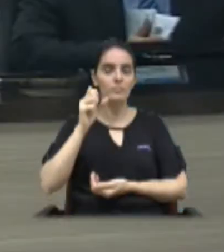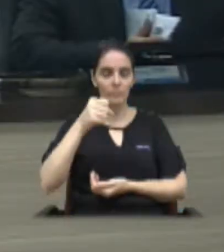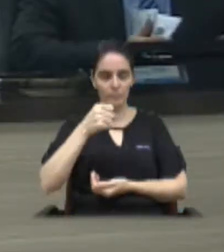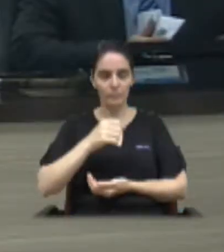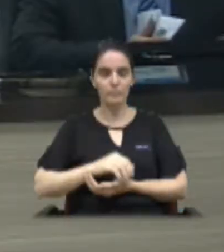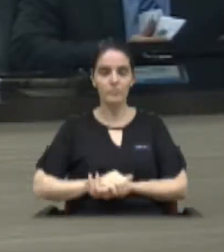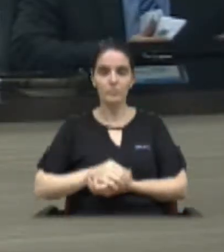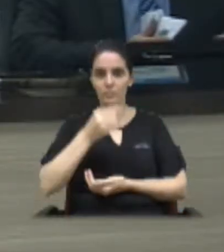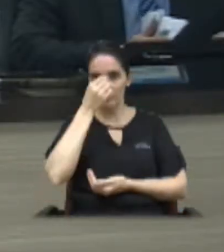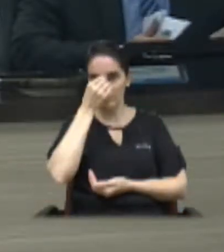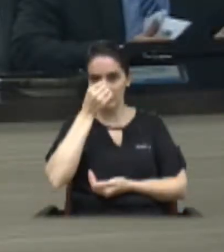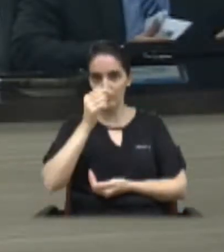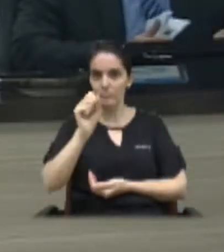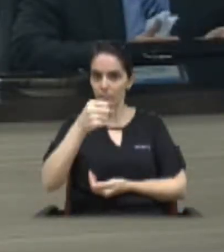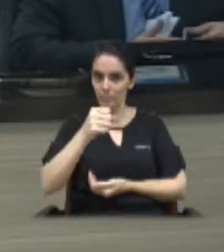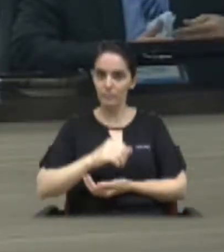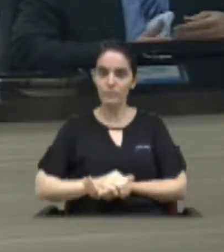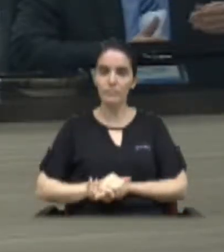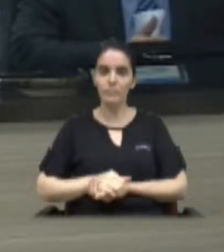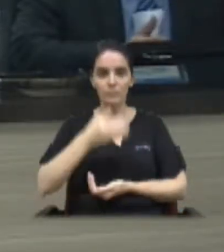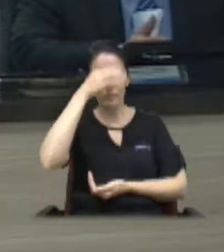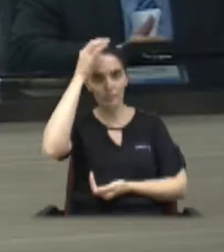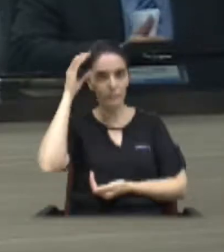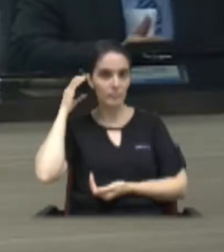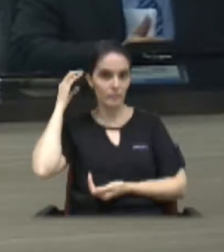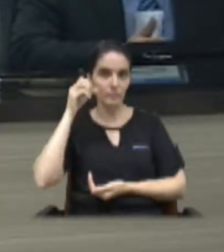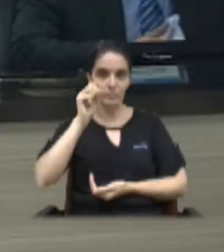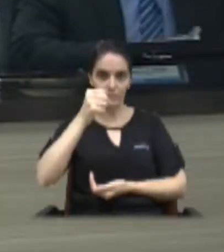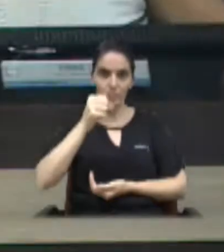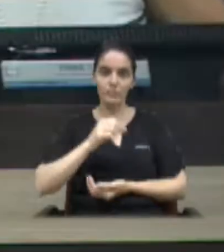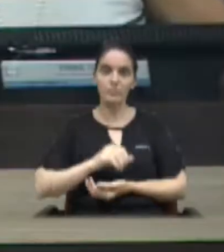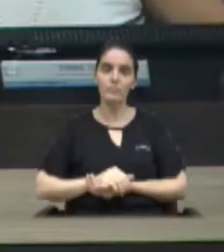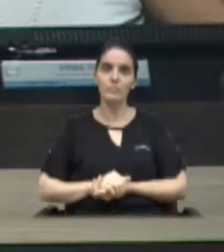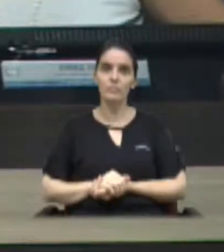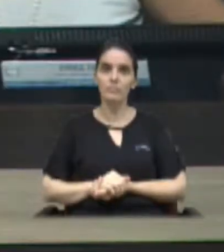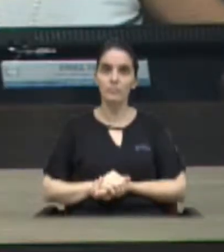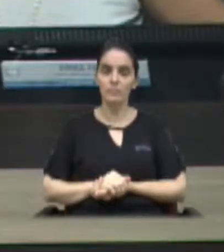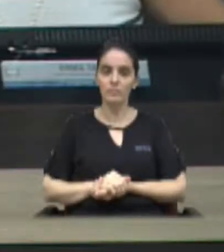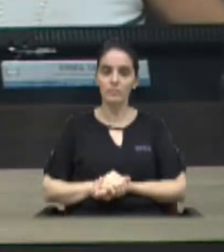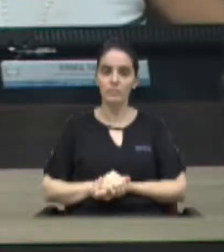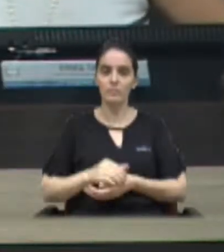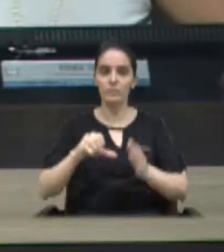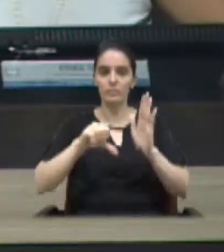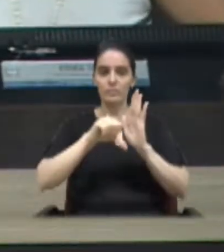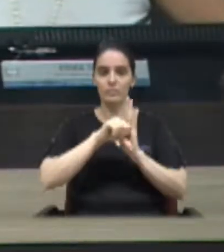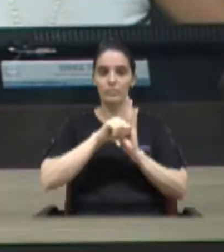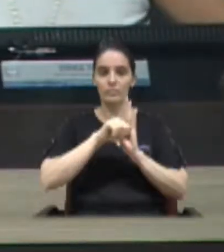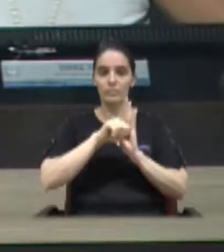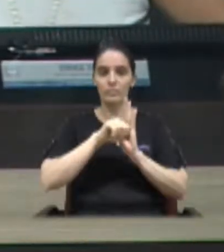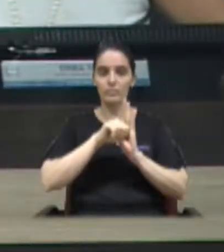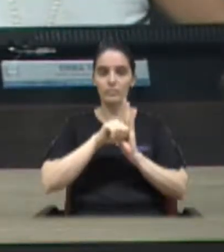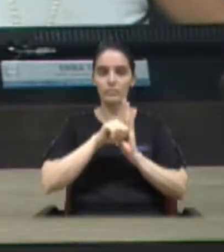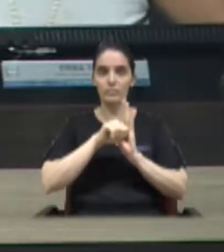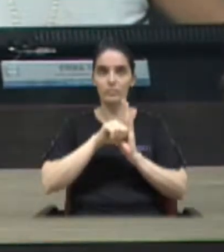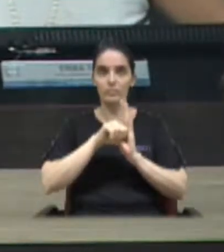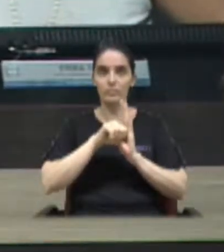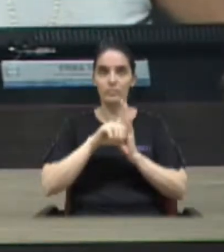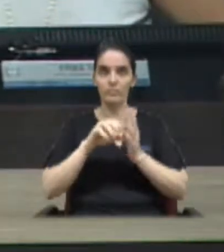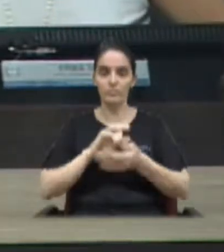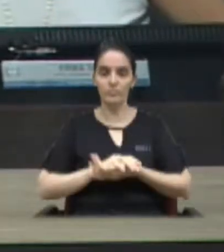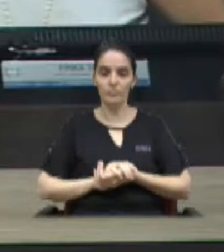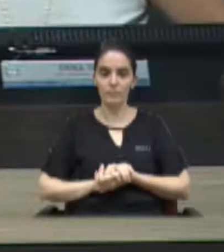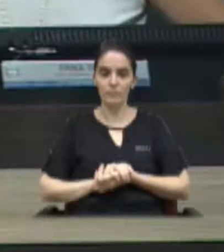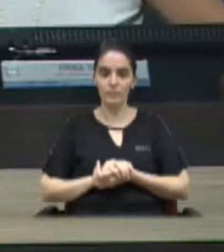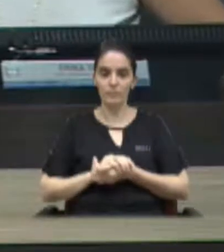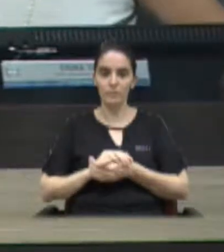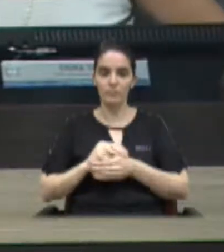presidente. Jorge. Sim. Carolina. Sim, presidente. Item 9 da pauta. Questão de ordem, senhor presidente. Questão de